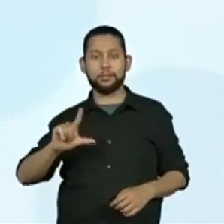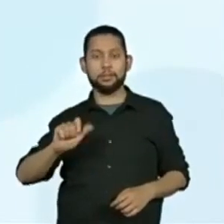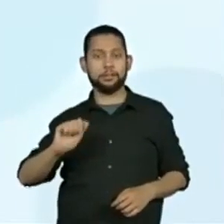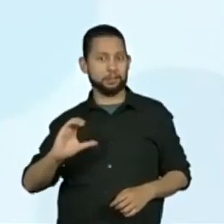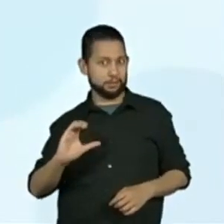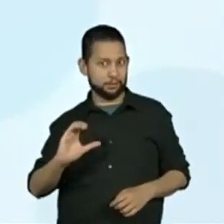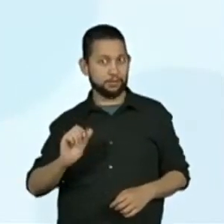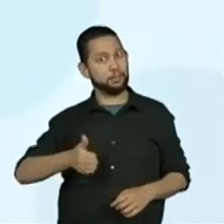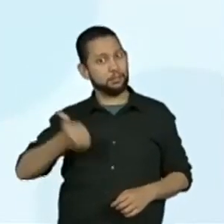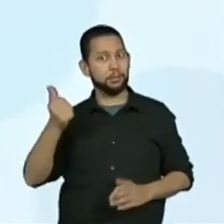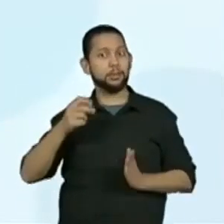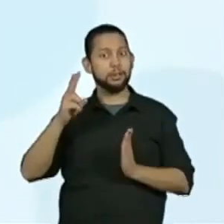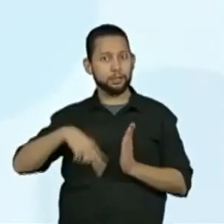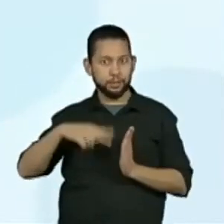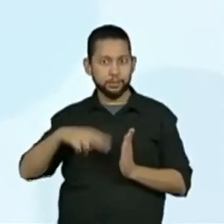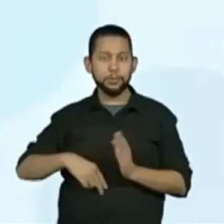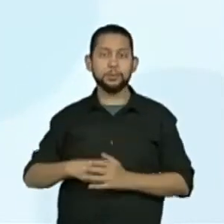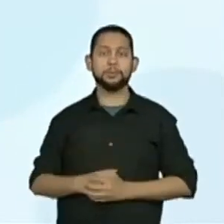leitura.